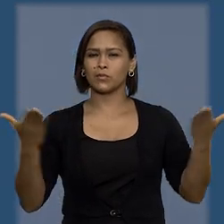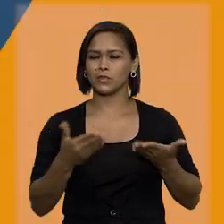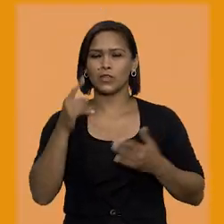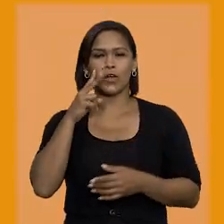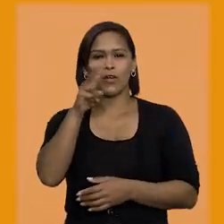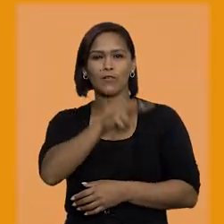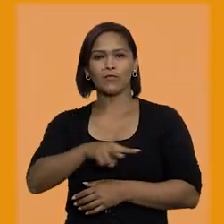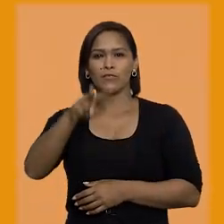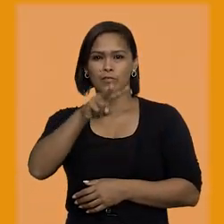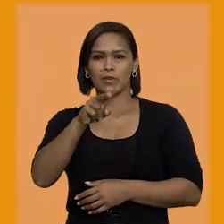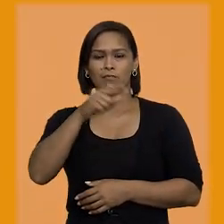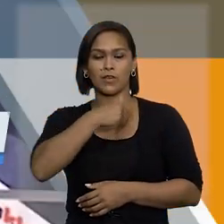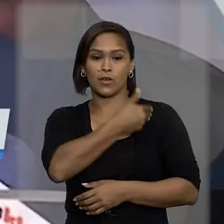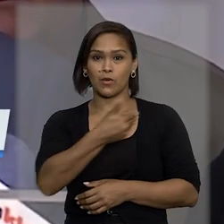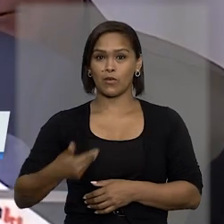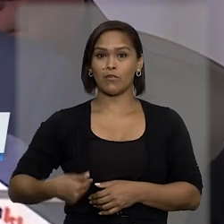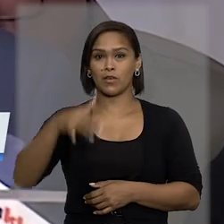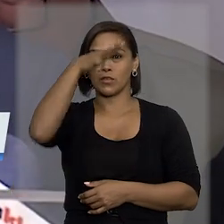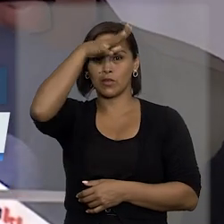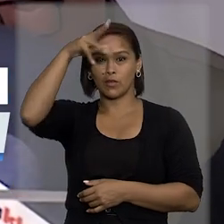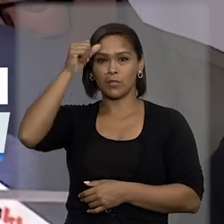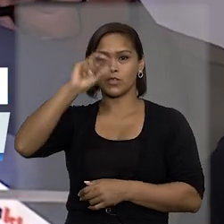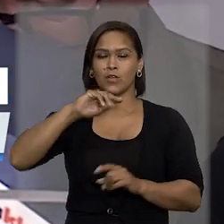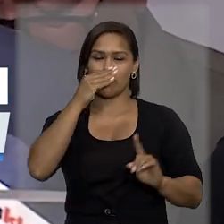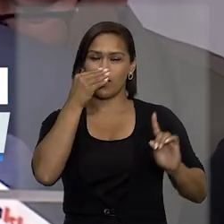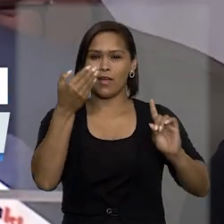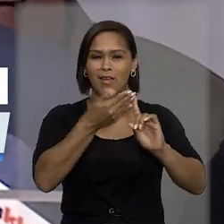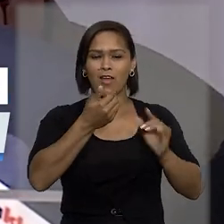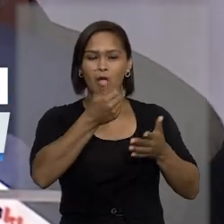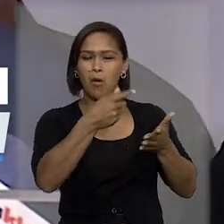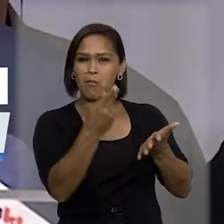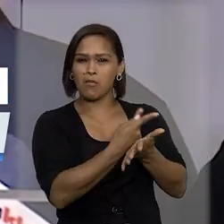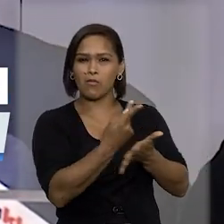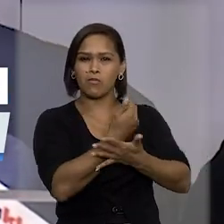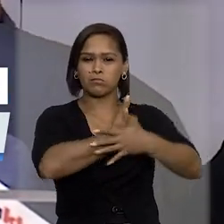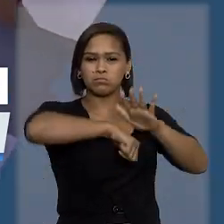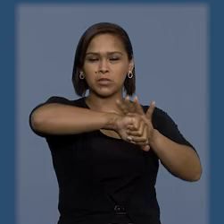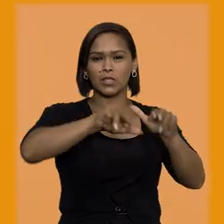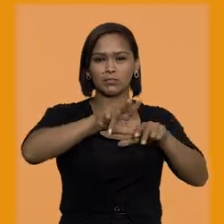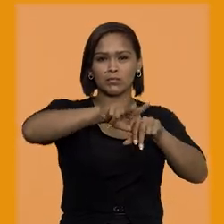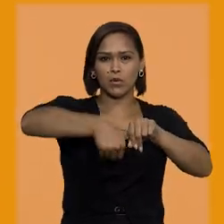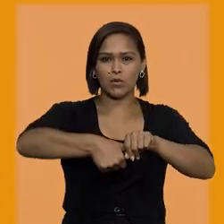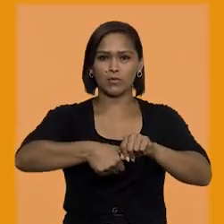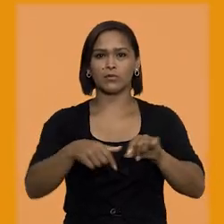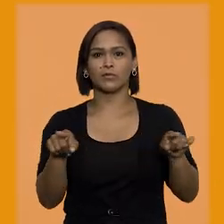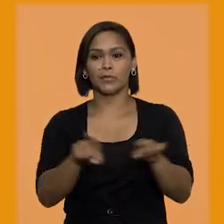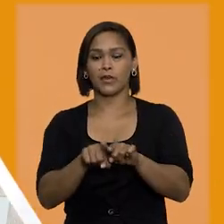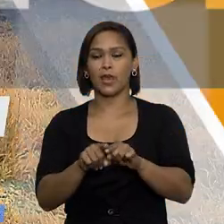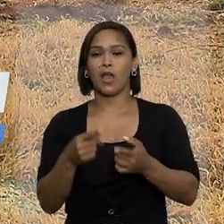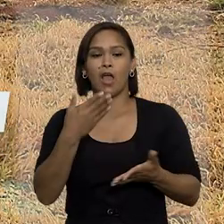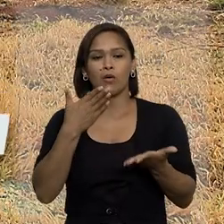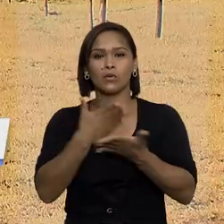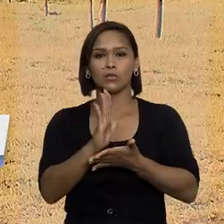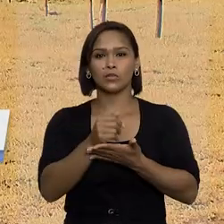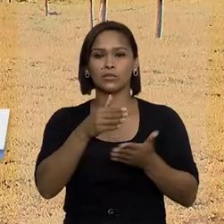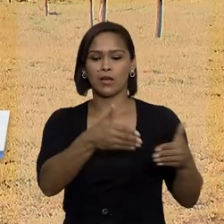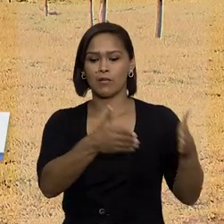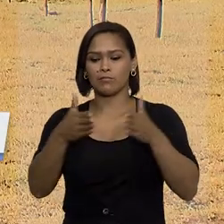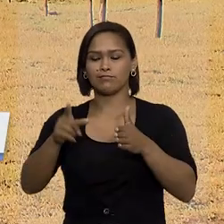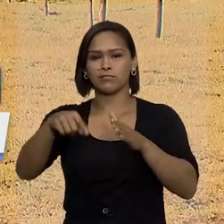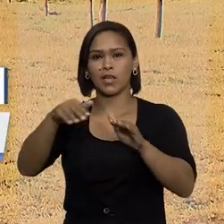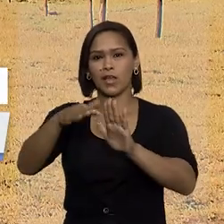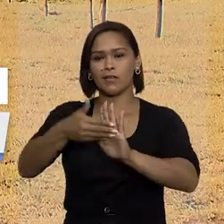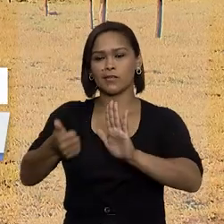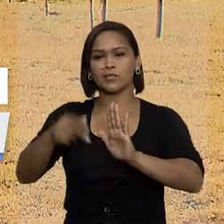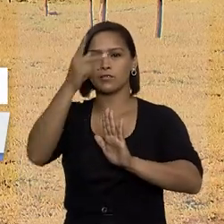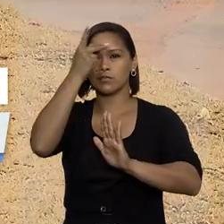você vai ver governador do Amazonas vira réu por fraude na compra de respiradores. Autorizada a desocupação de